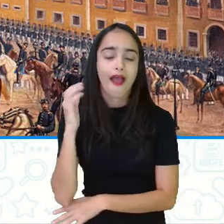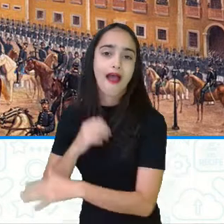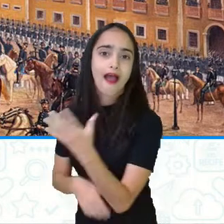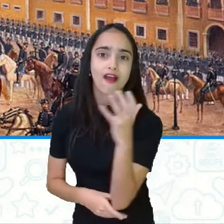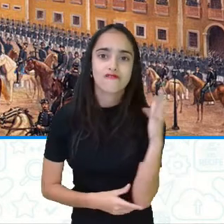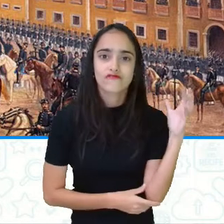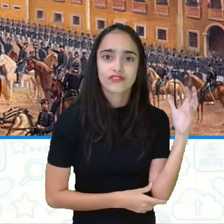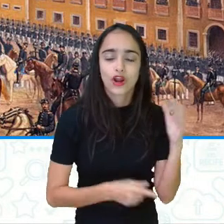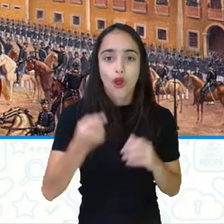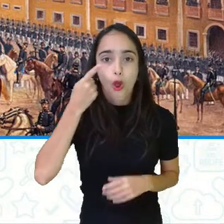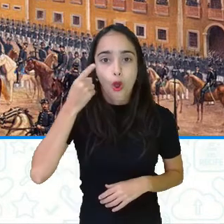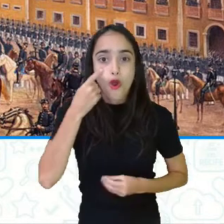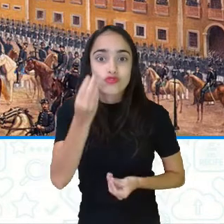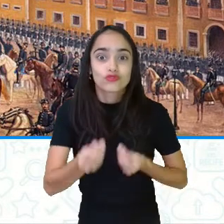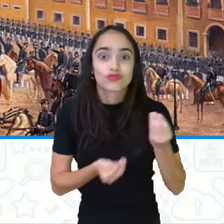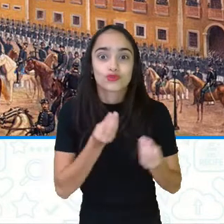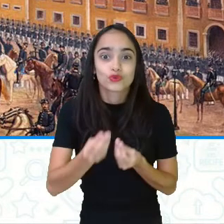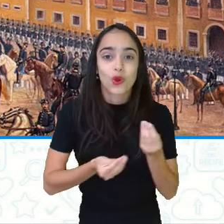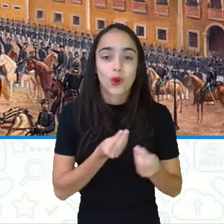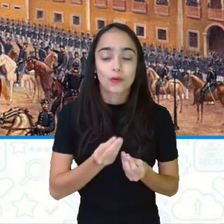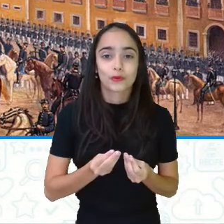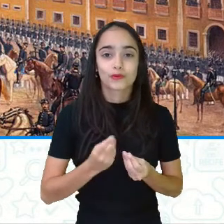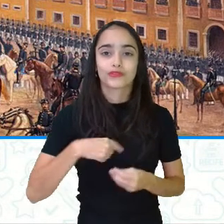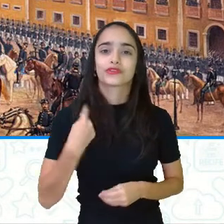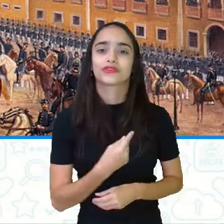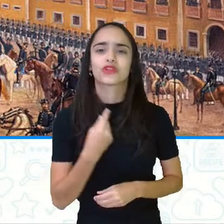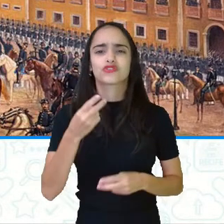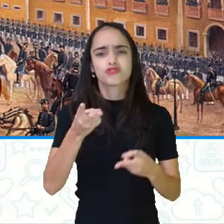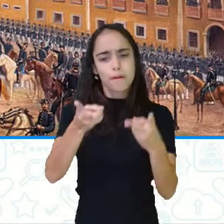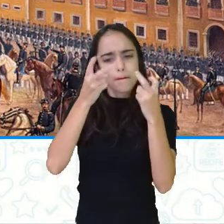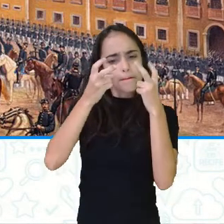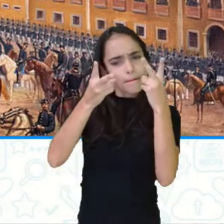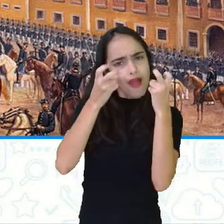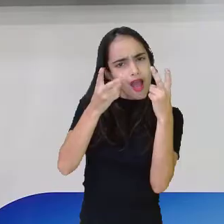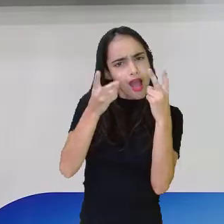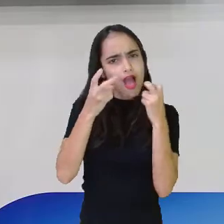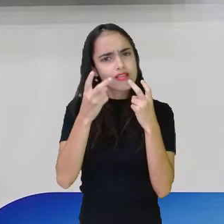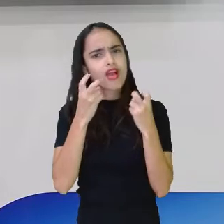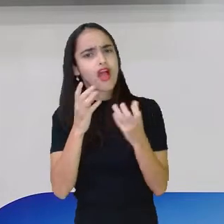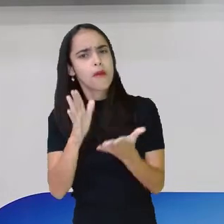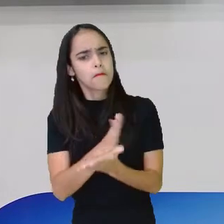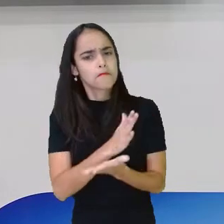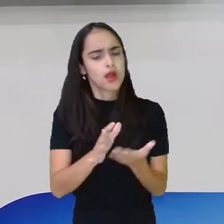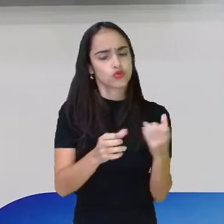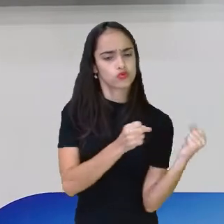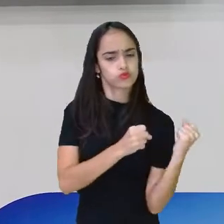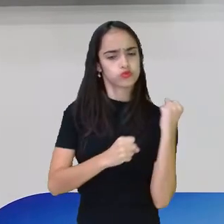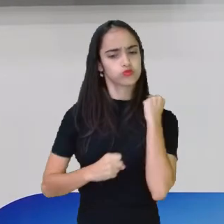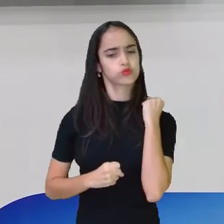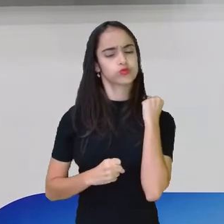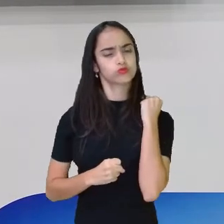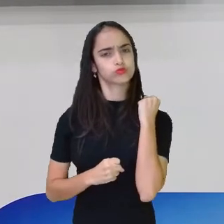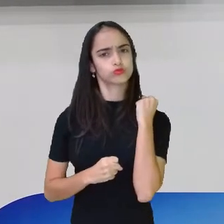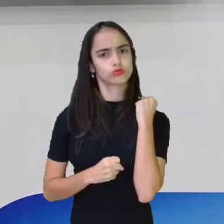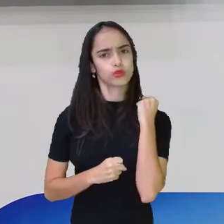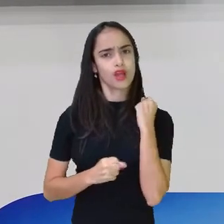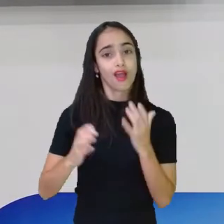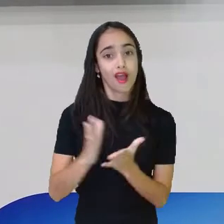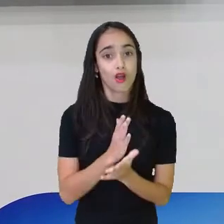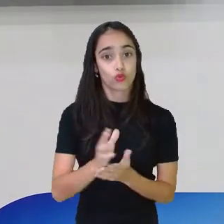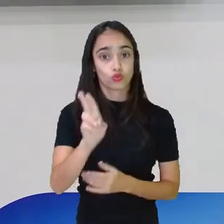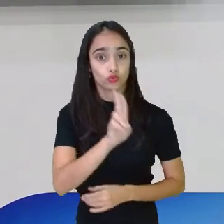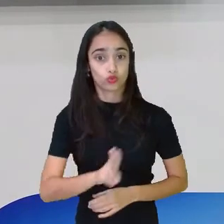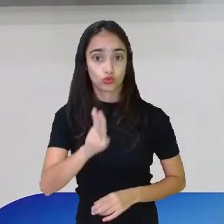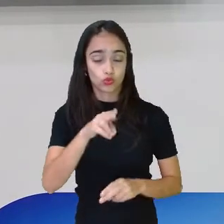como eles estão. Aqui a gente está vendo os soldados, eles estão alguma parte a cavalo, e as outras estão